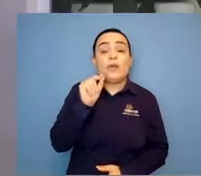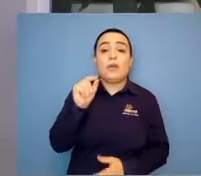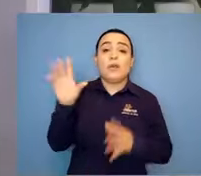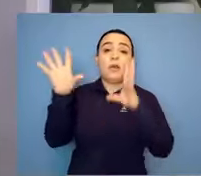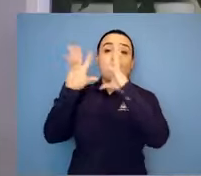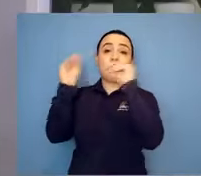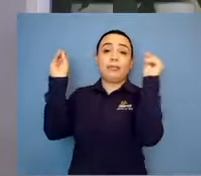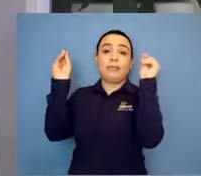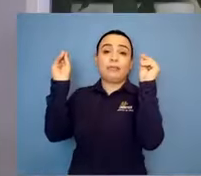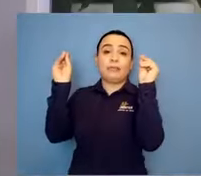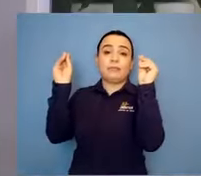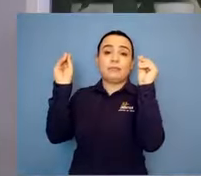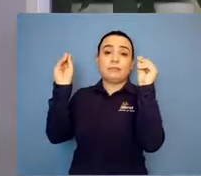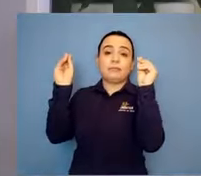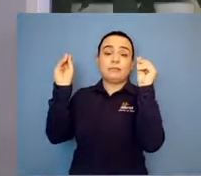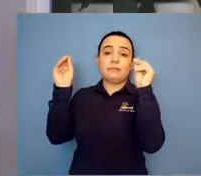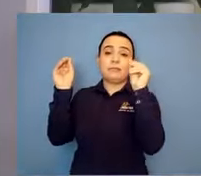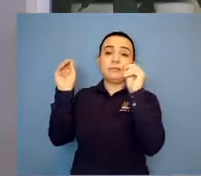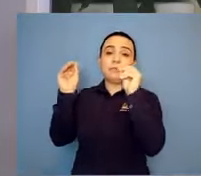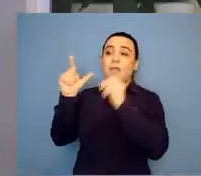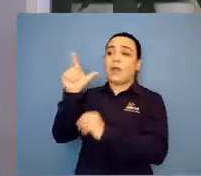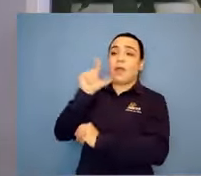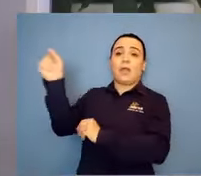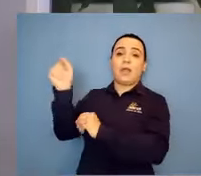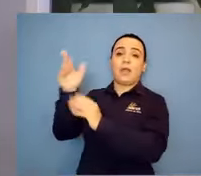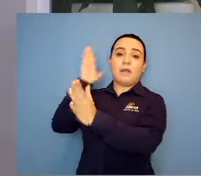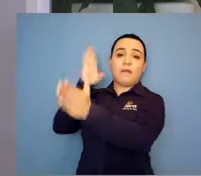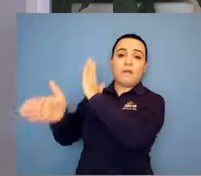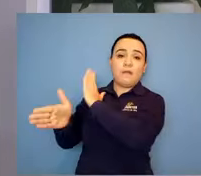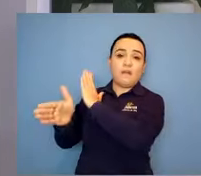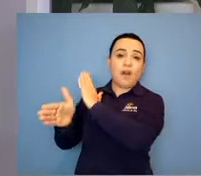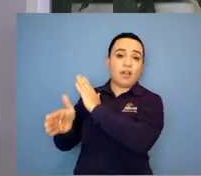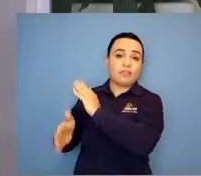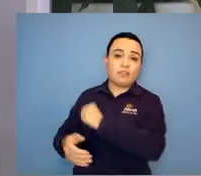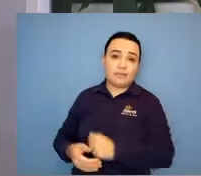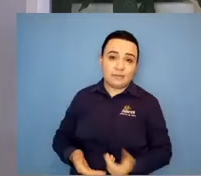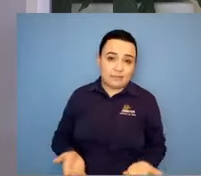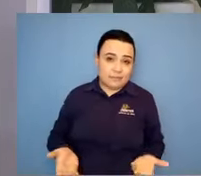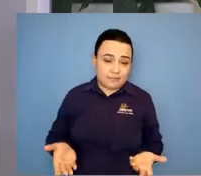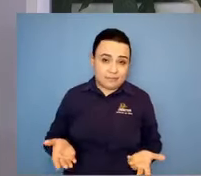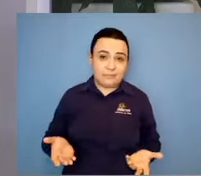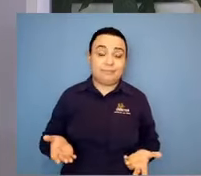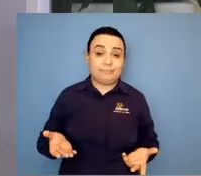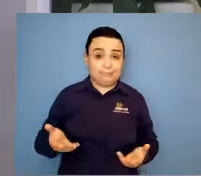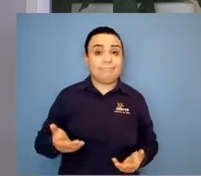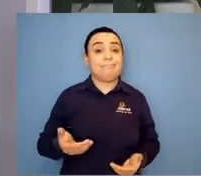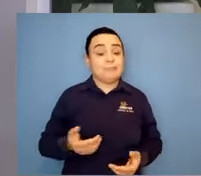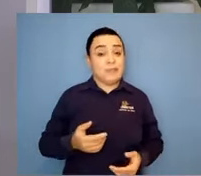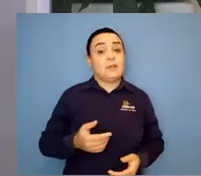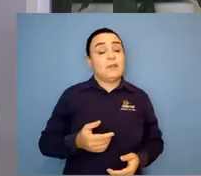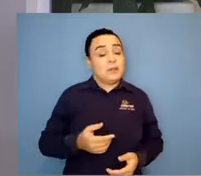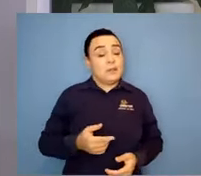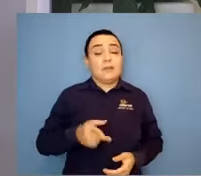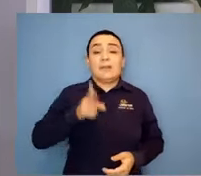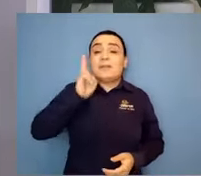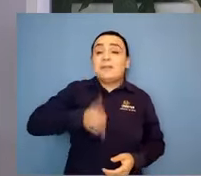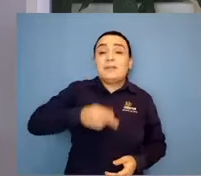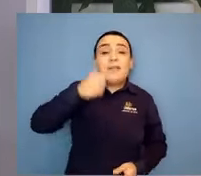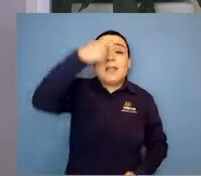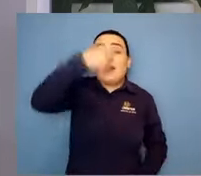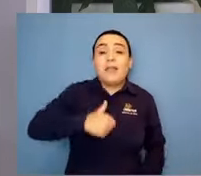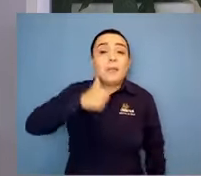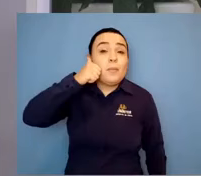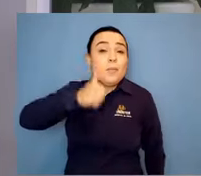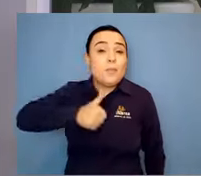Um equilíbrio, uma estabilidade emocional conseguida a tão duras penas, né? Principalmente quando o